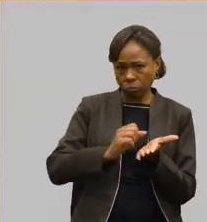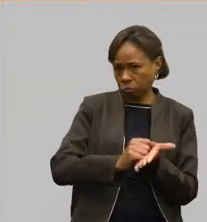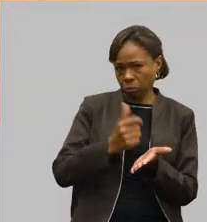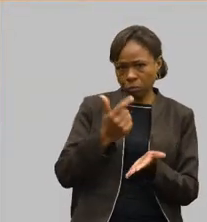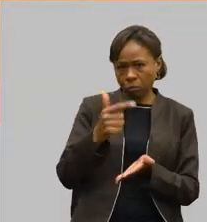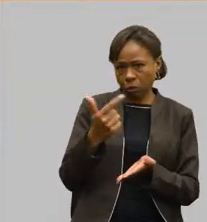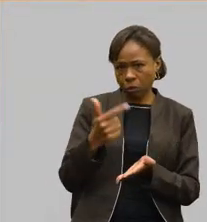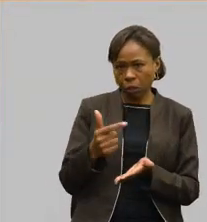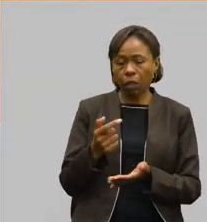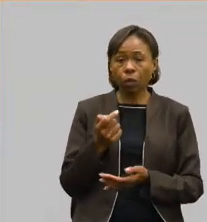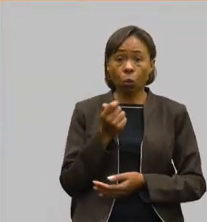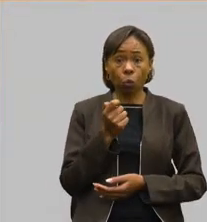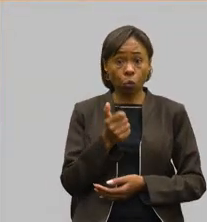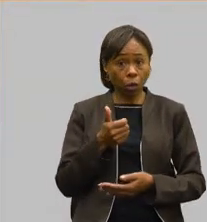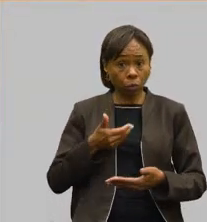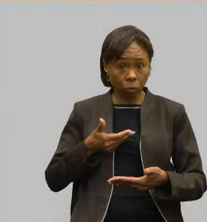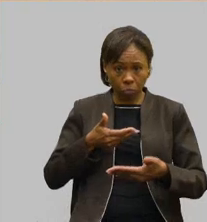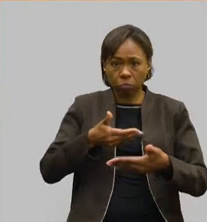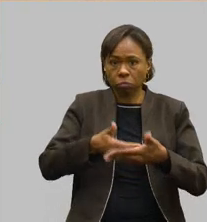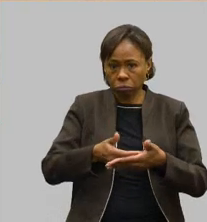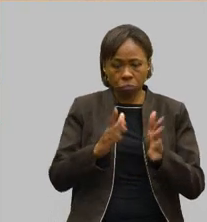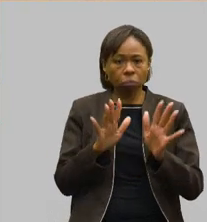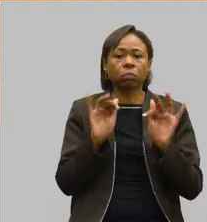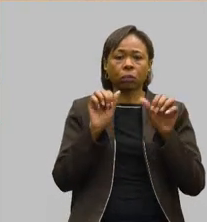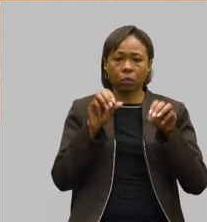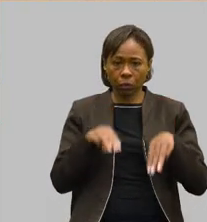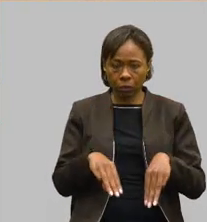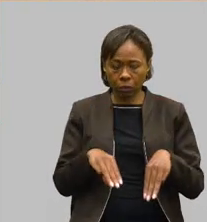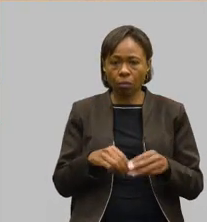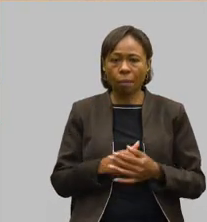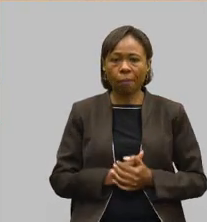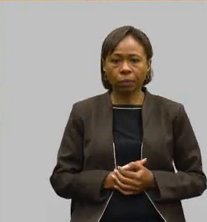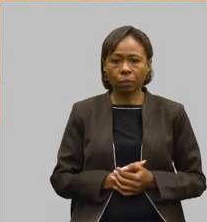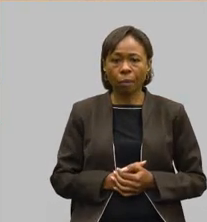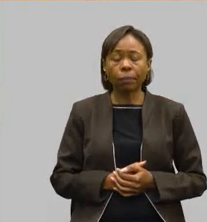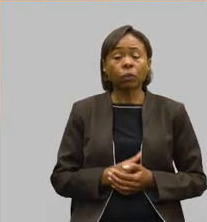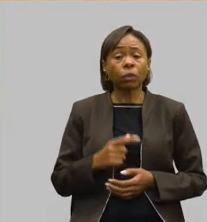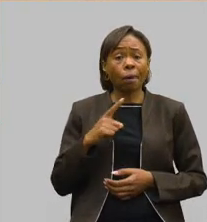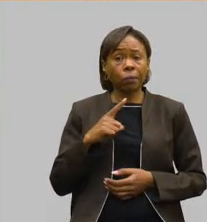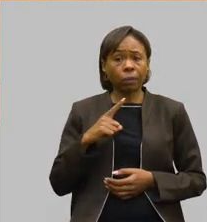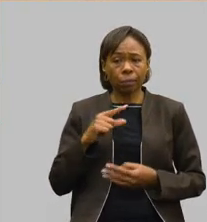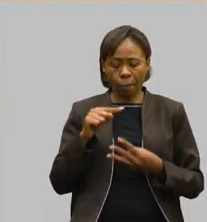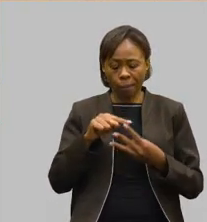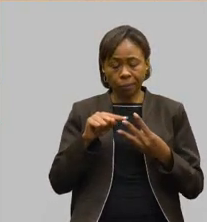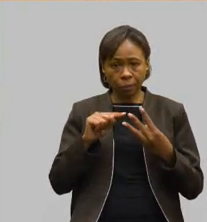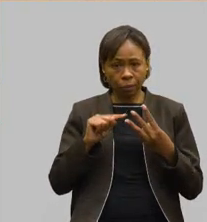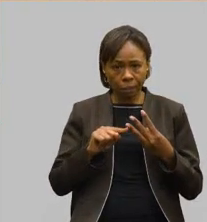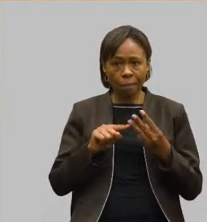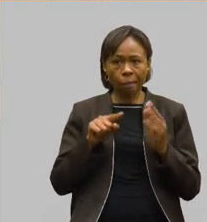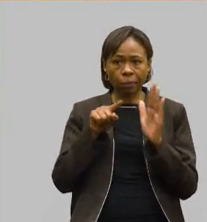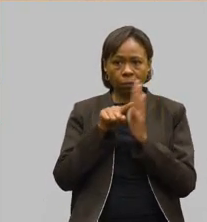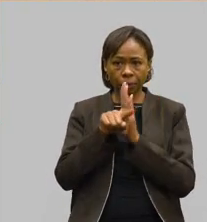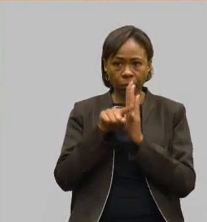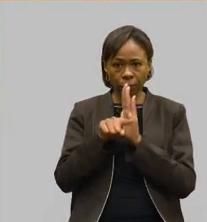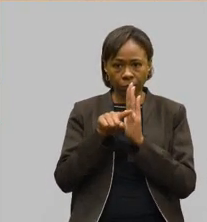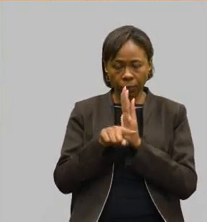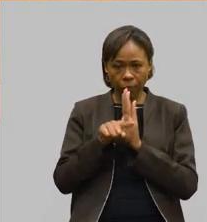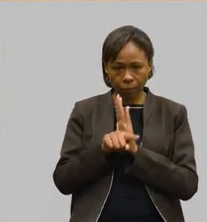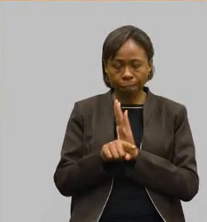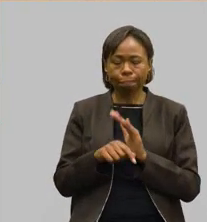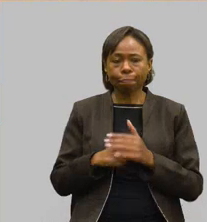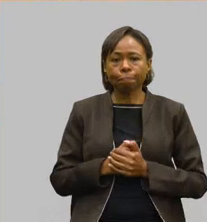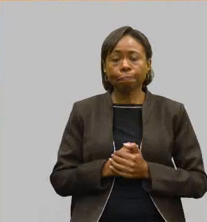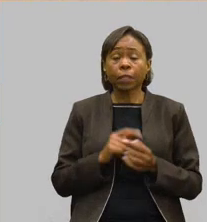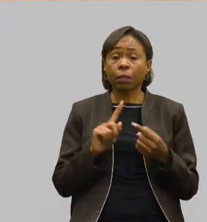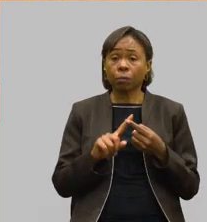prestes a terminar a reunião. No entanto, secretária, tem três questões que eu queria abordar aqui. A